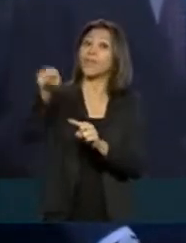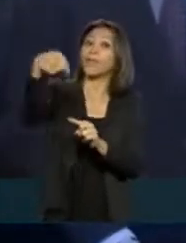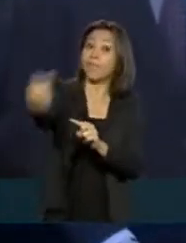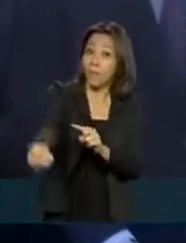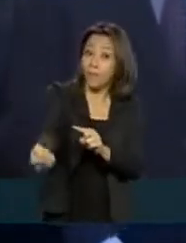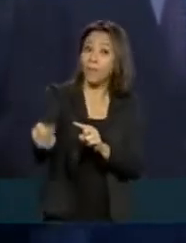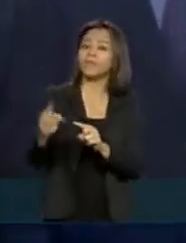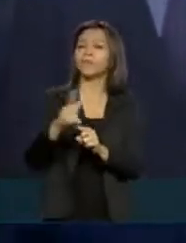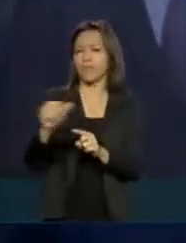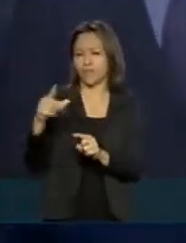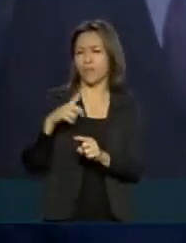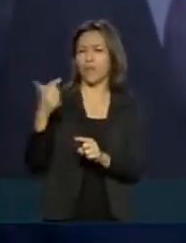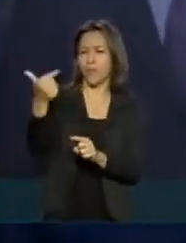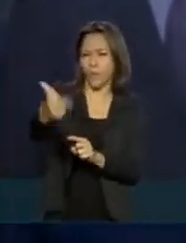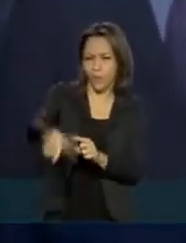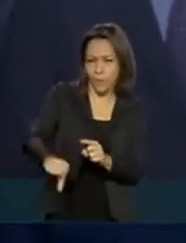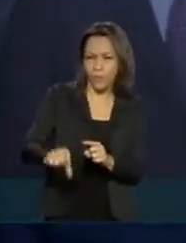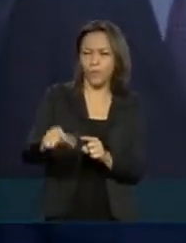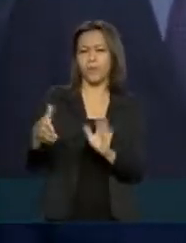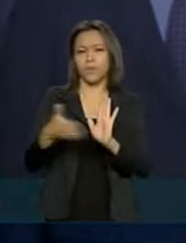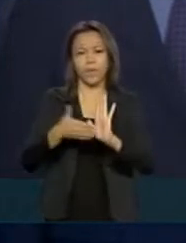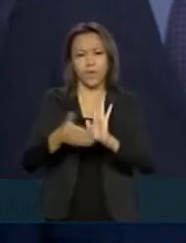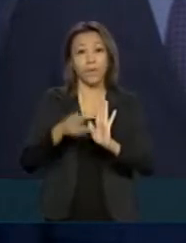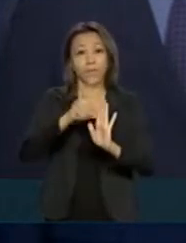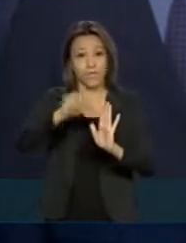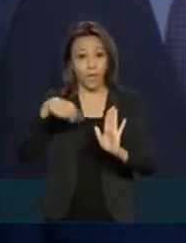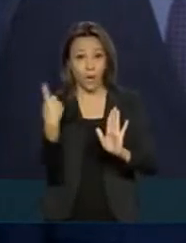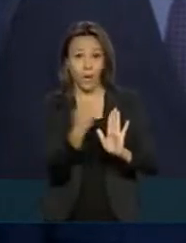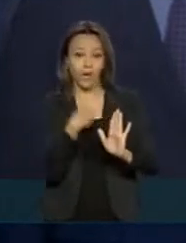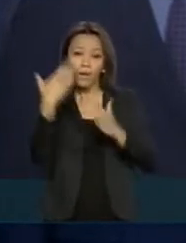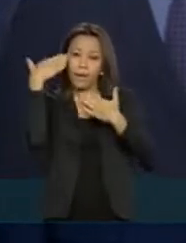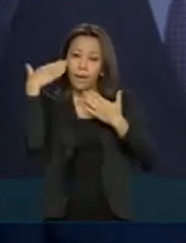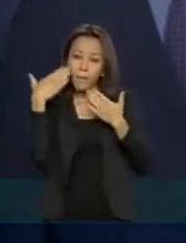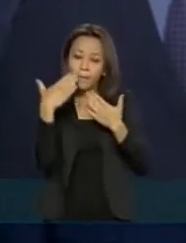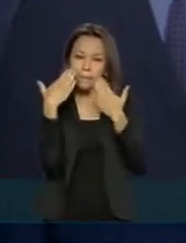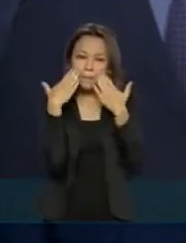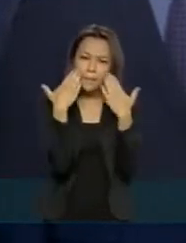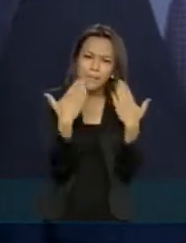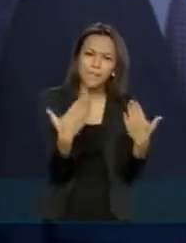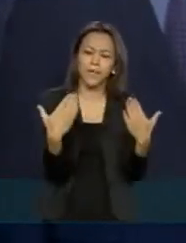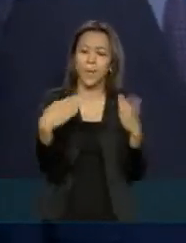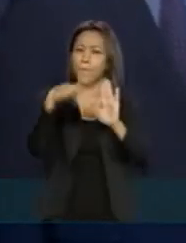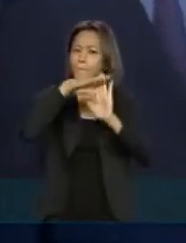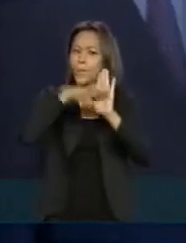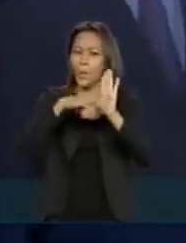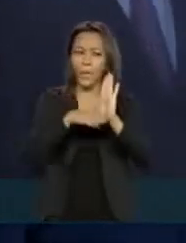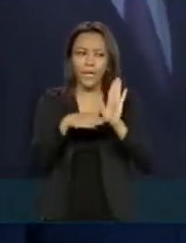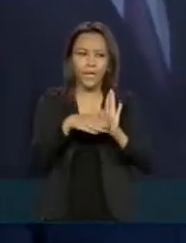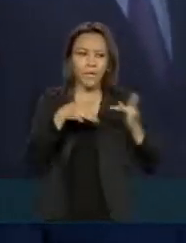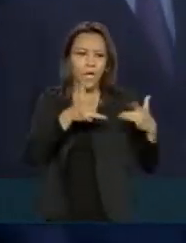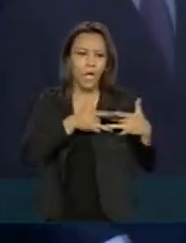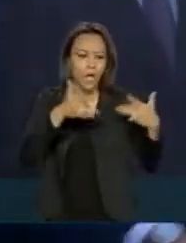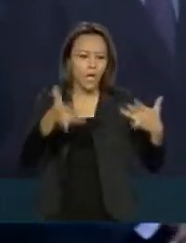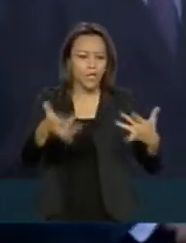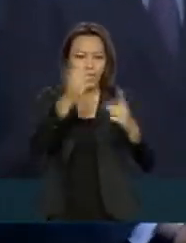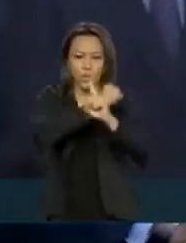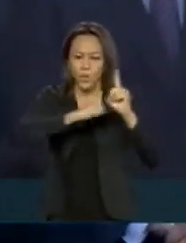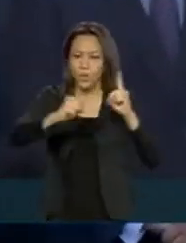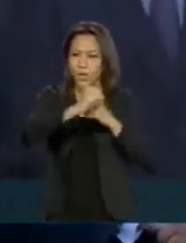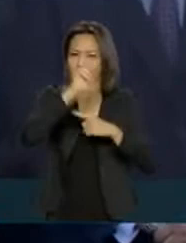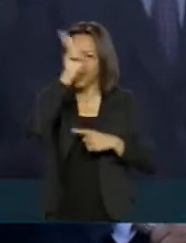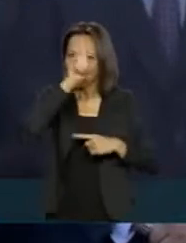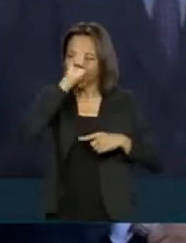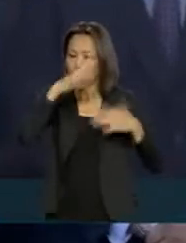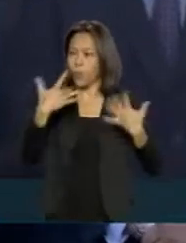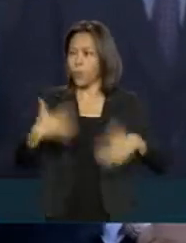vai vir o Renda Brasil, para que a gente possa apresentar o maior programa de solidariedade social da história do